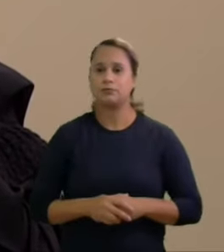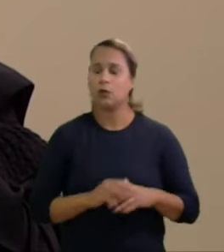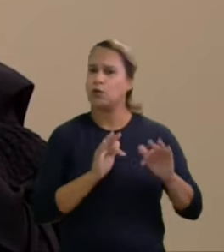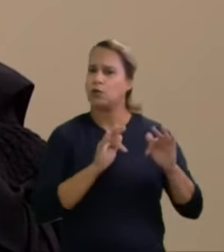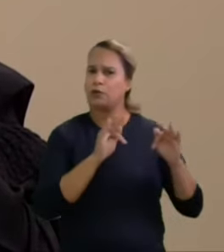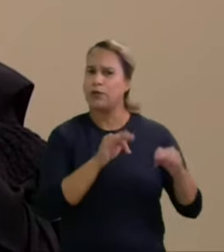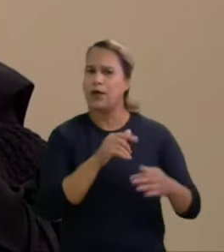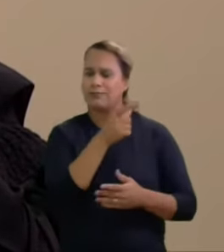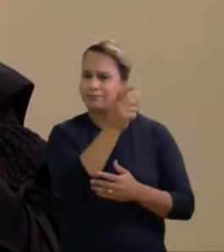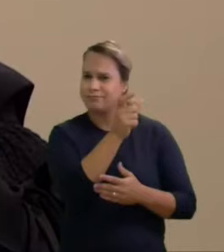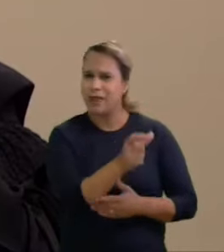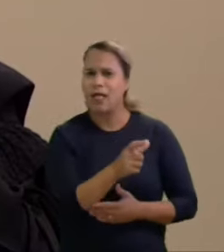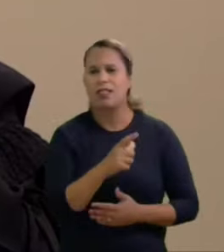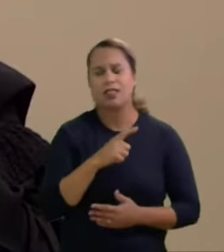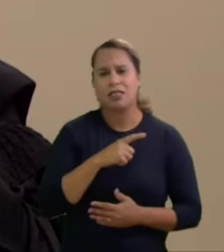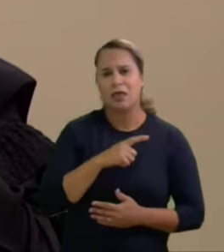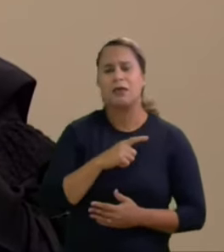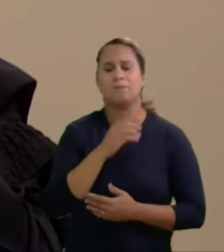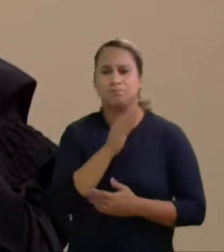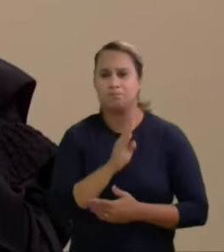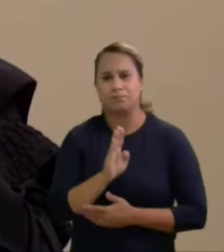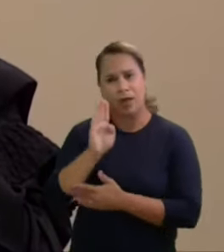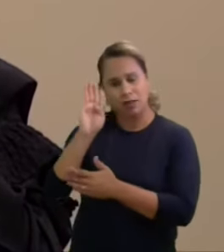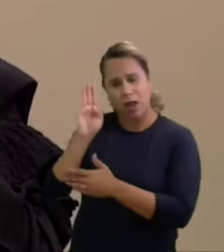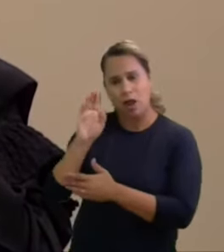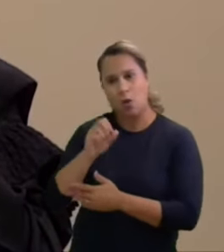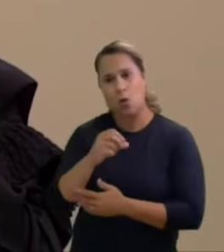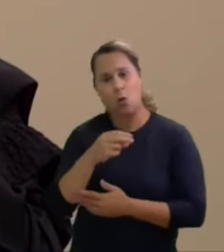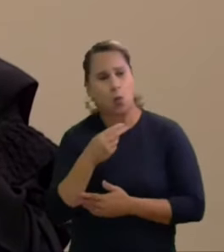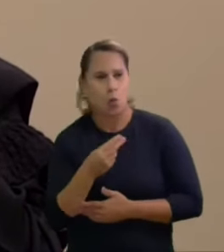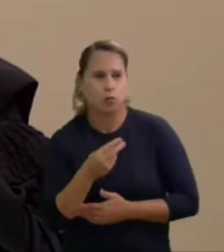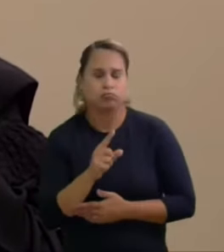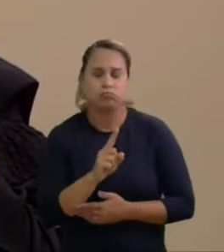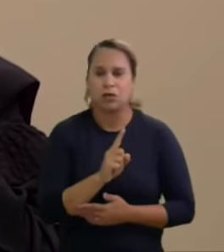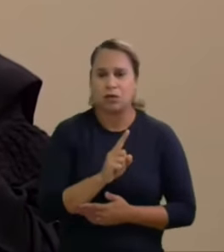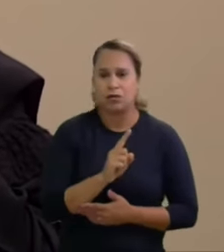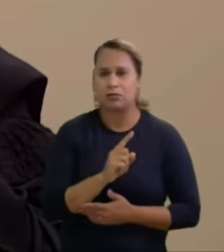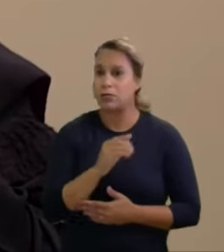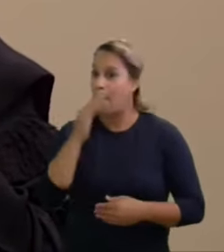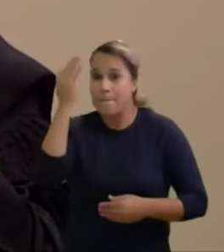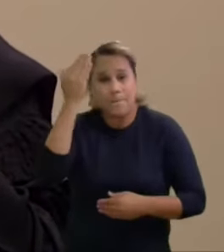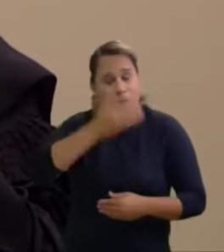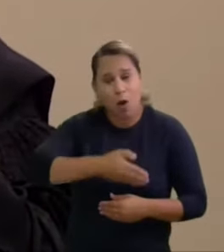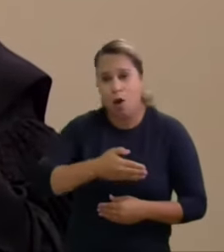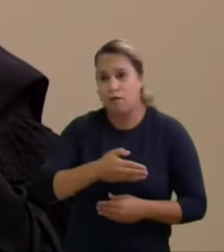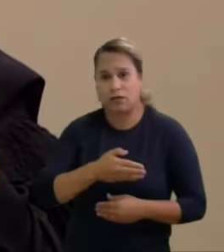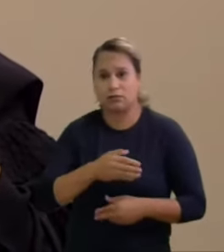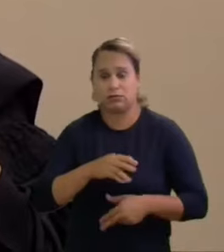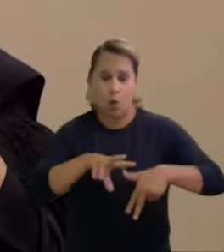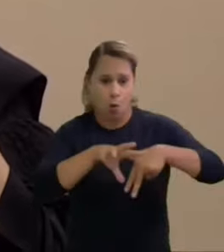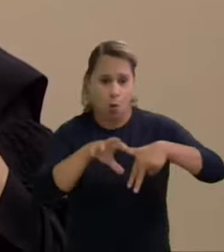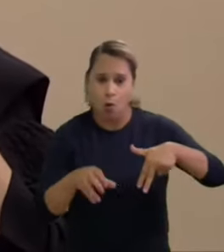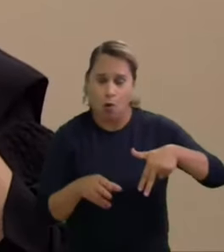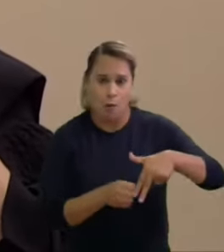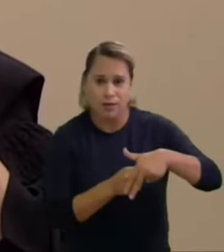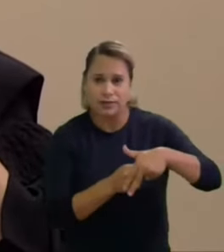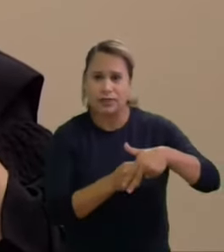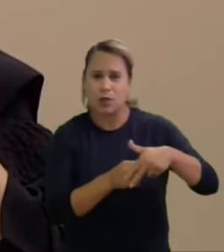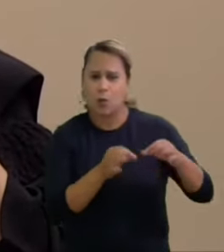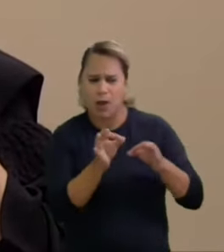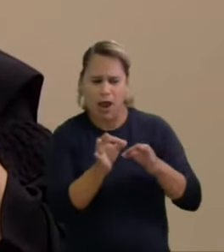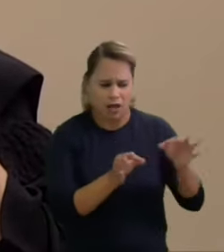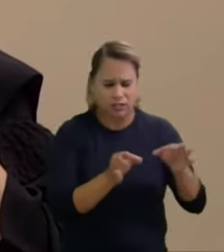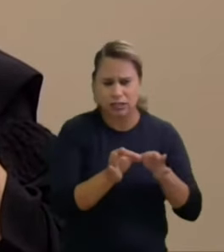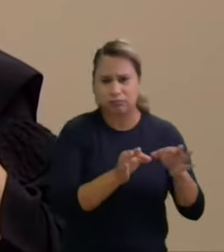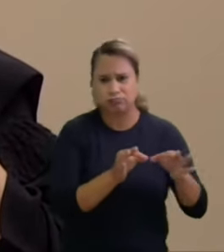se candidatado não prova ou deixa de provar que ser magistrado em grande operação de corrupção não atrai votos mas o fato